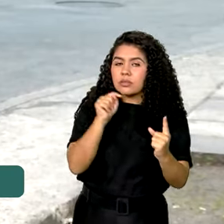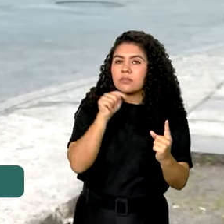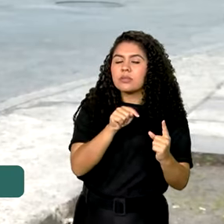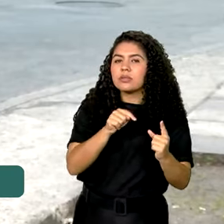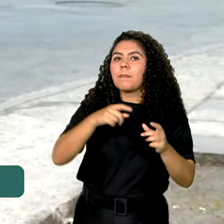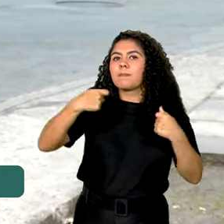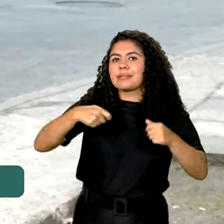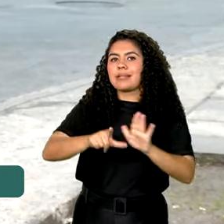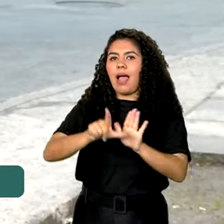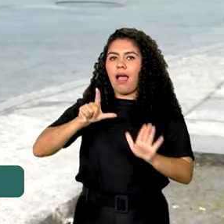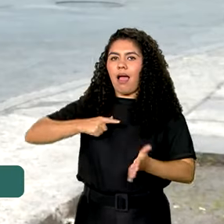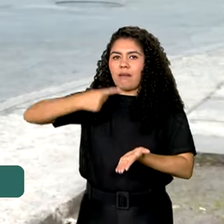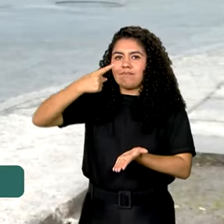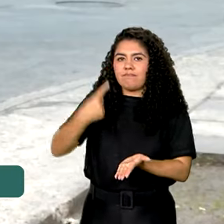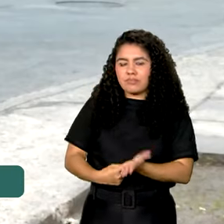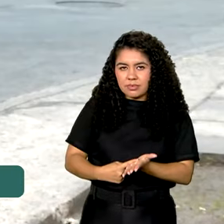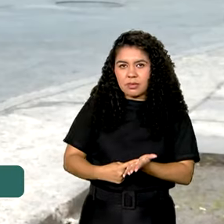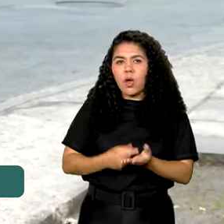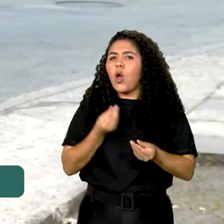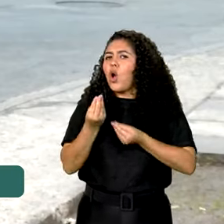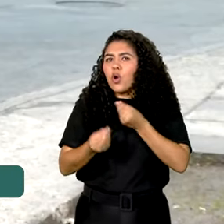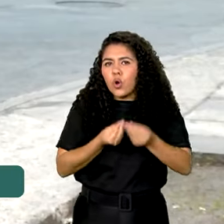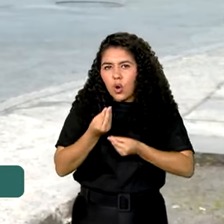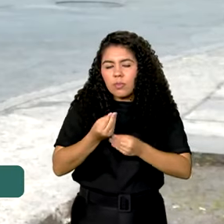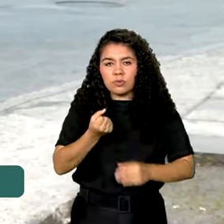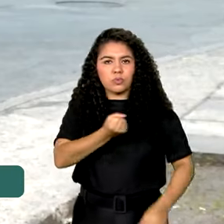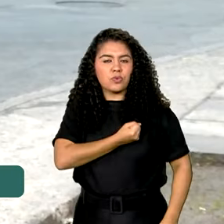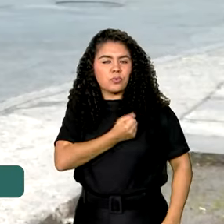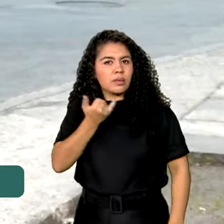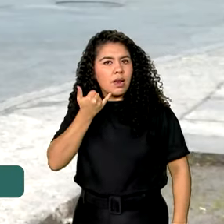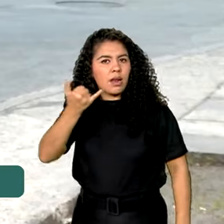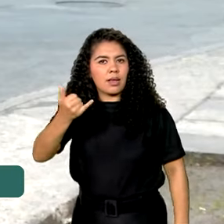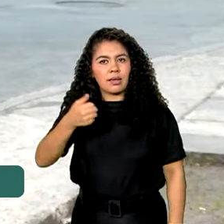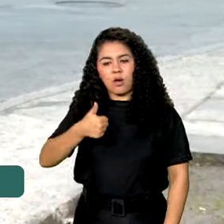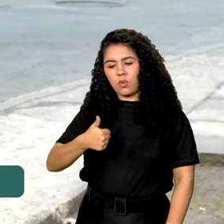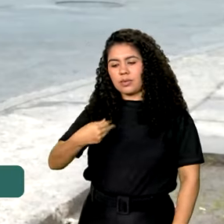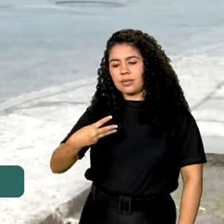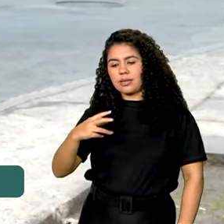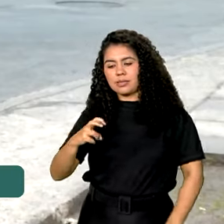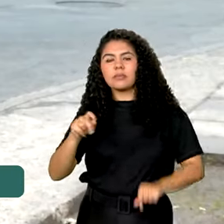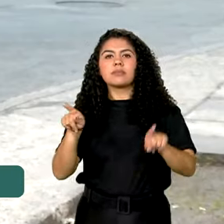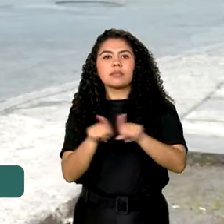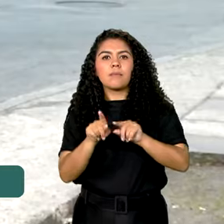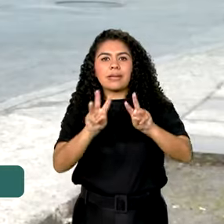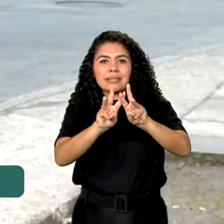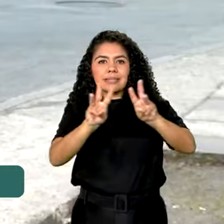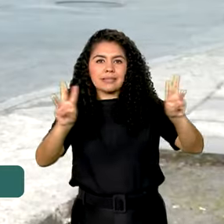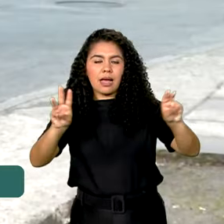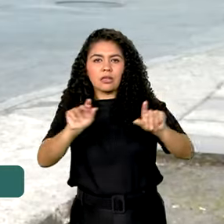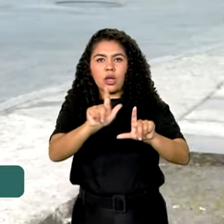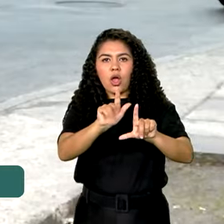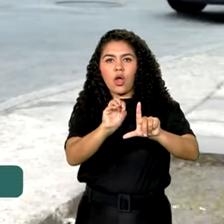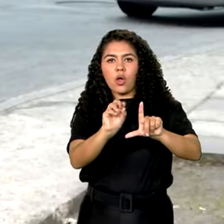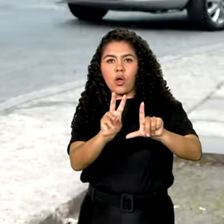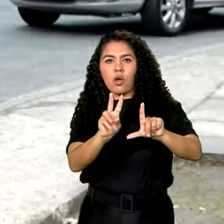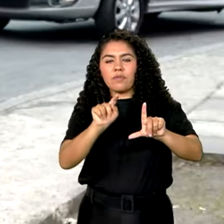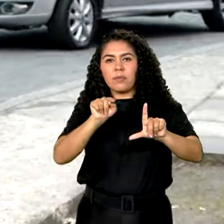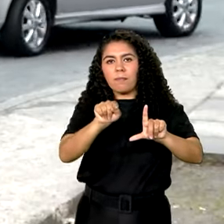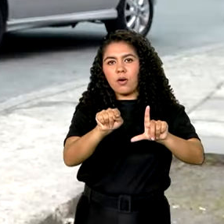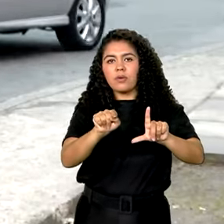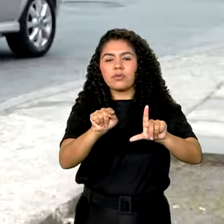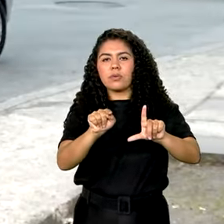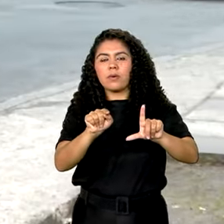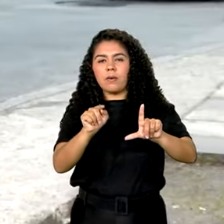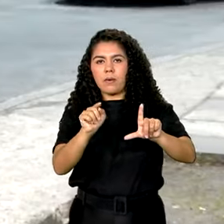agendado. Isso pode ser feito pelo telefone 135 e também pelo site gov.br barra INSS